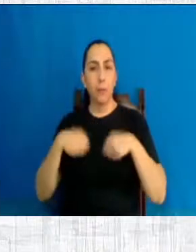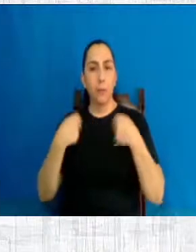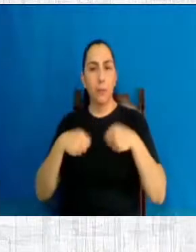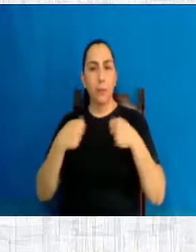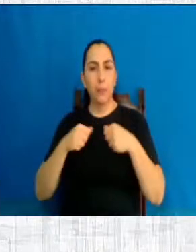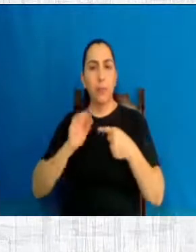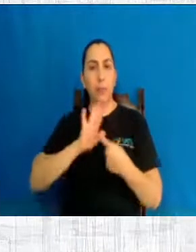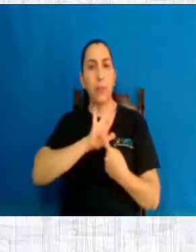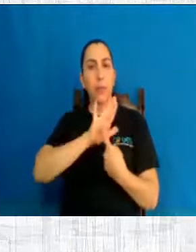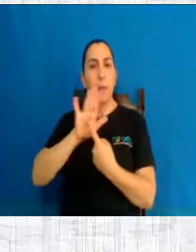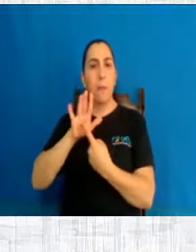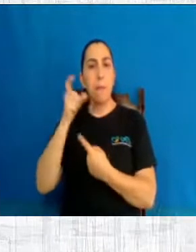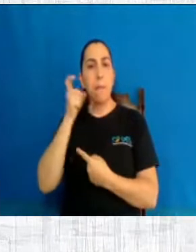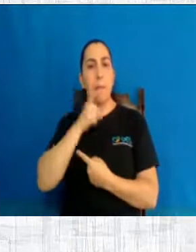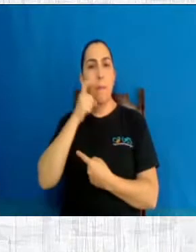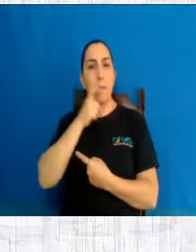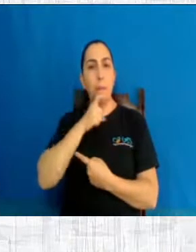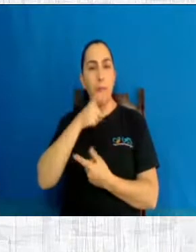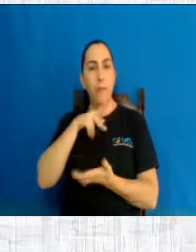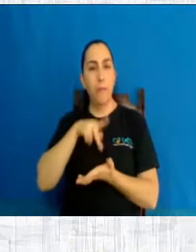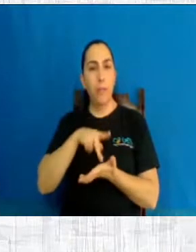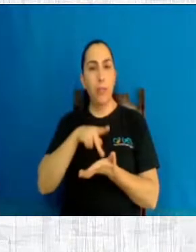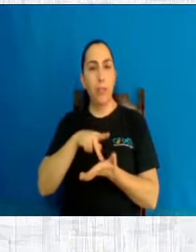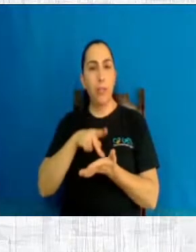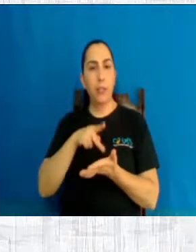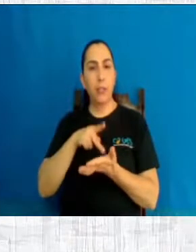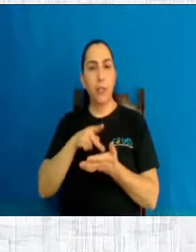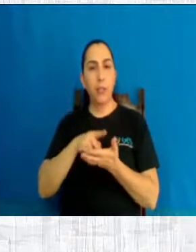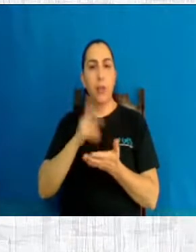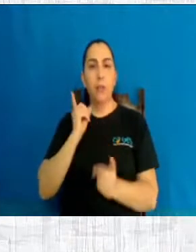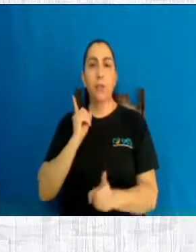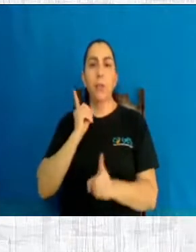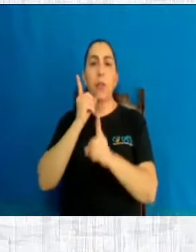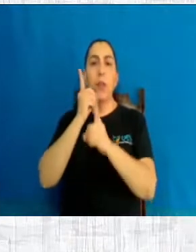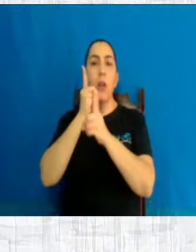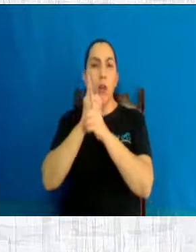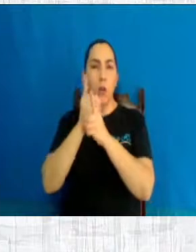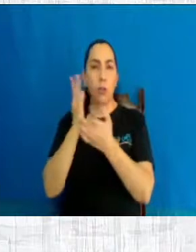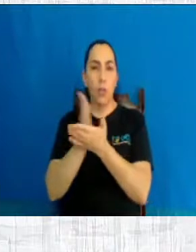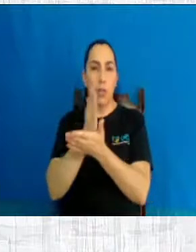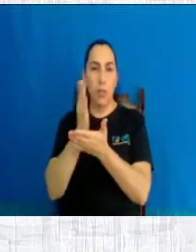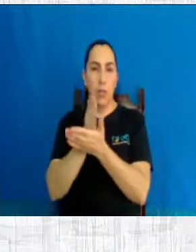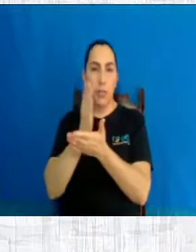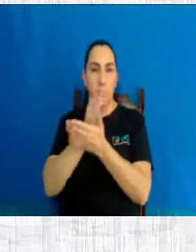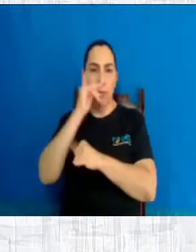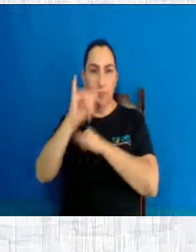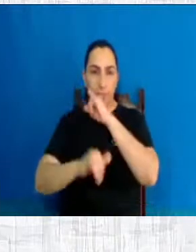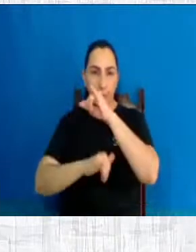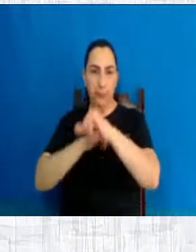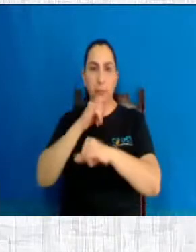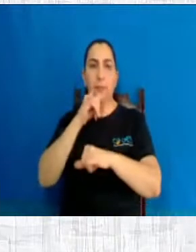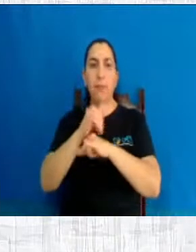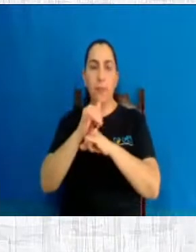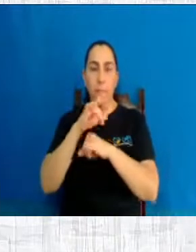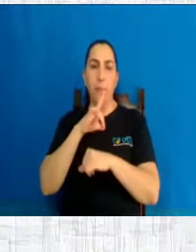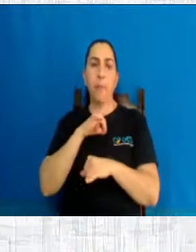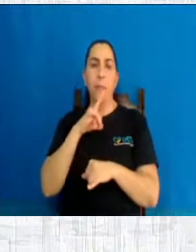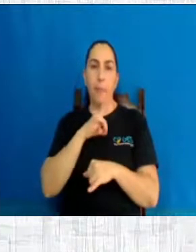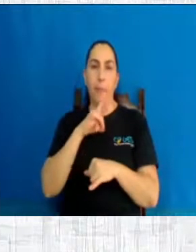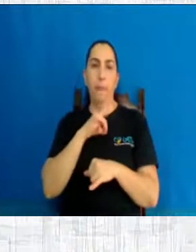verdade, o organizador é Marlon de Rosa. Vocês encontram nas livrarias, está disponível na internet para adquirir também.